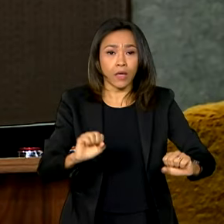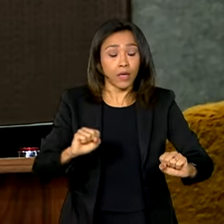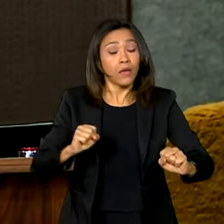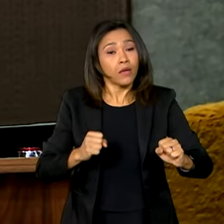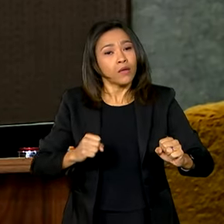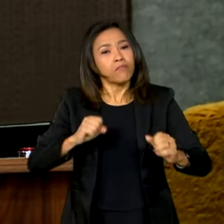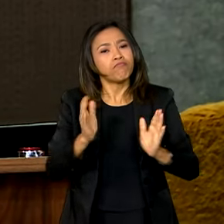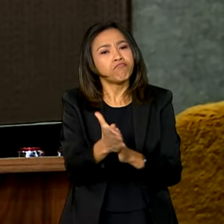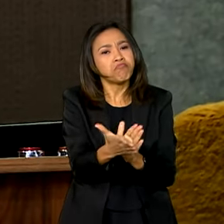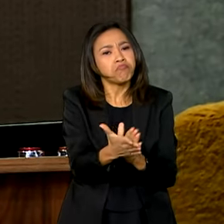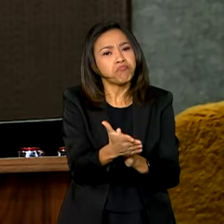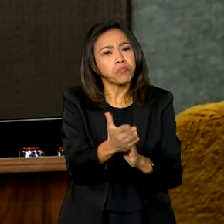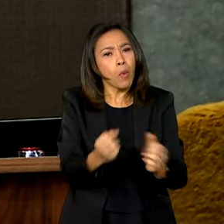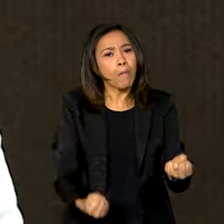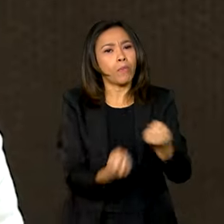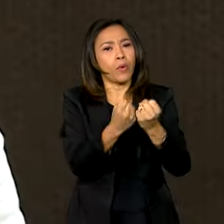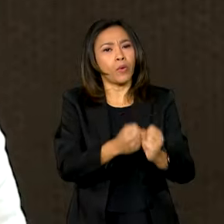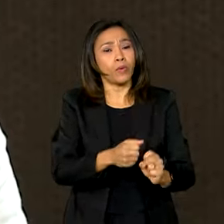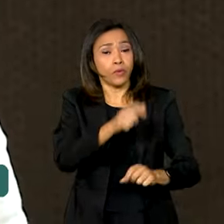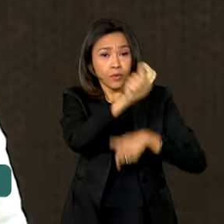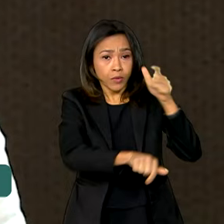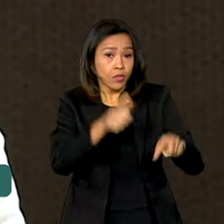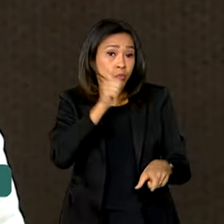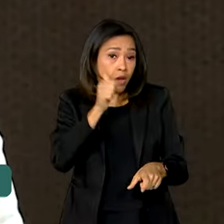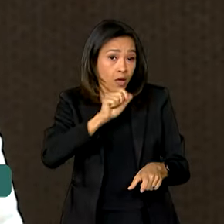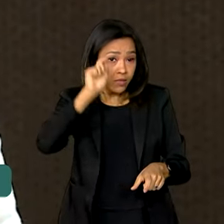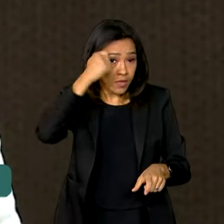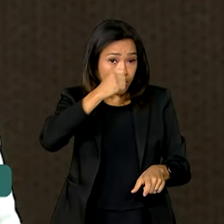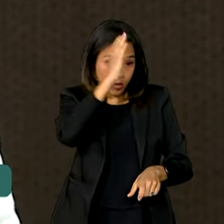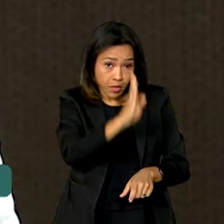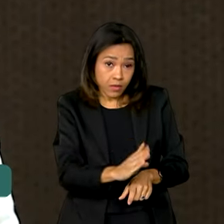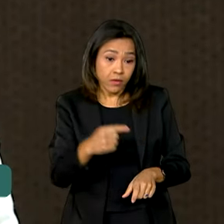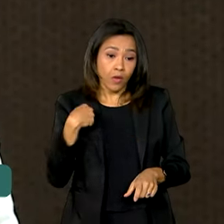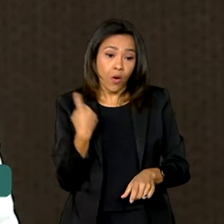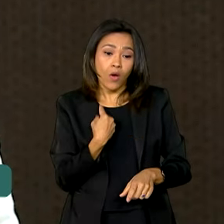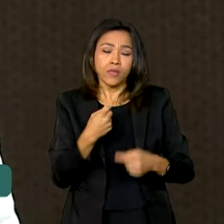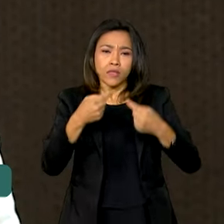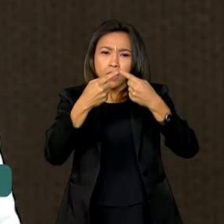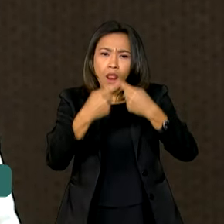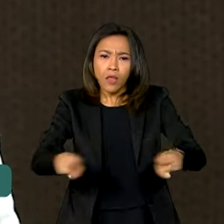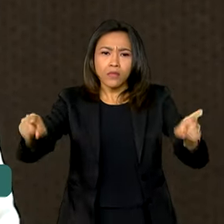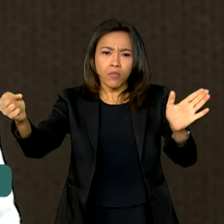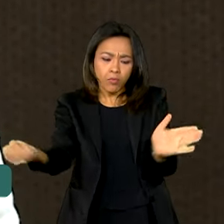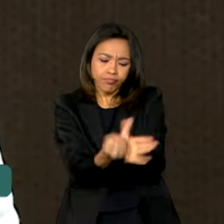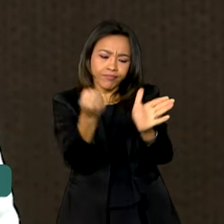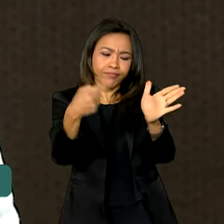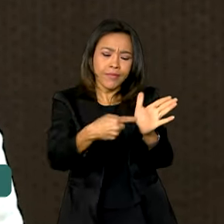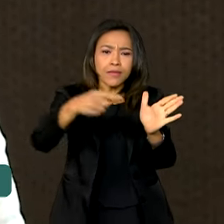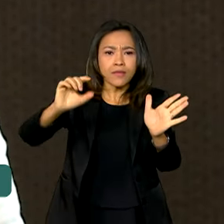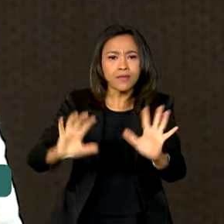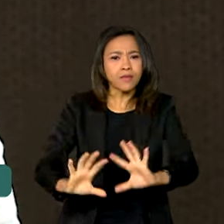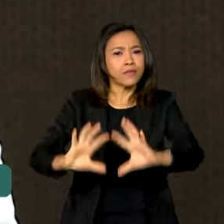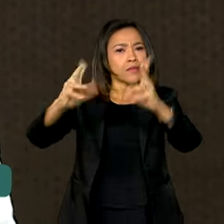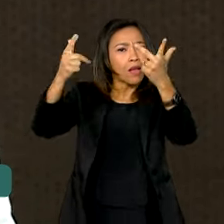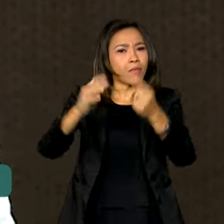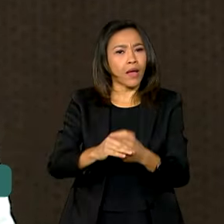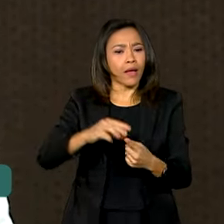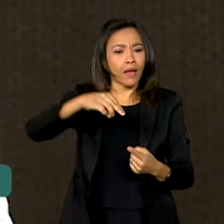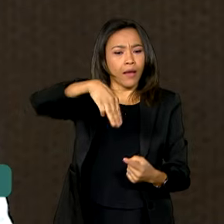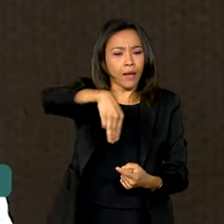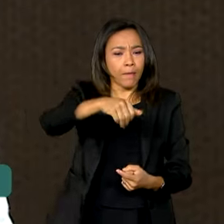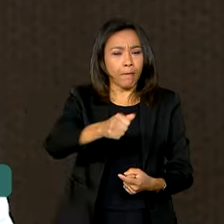mulheres negras para o Brasil. Realizamos o lançamento de selos para celebrar Marielle Franco,